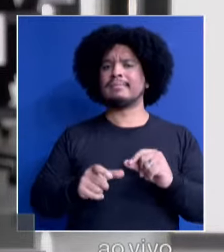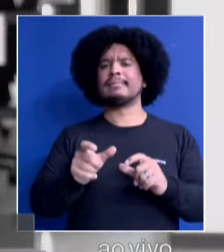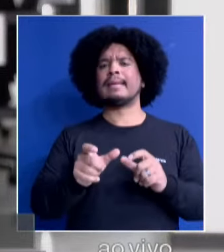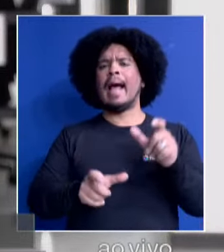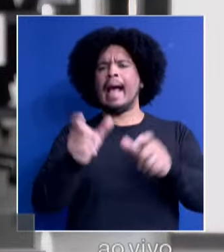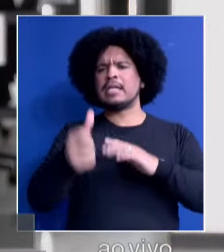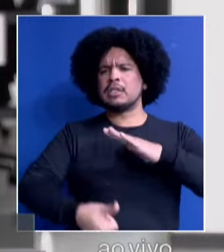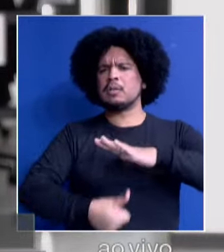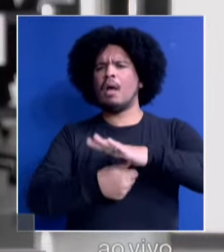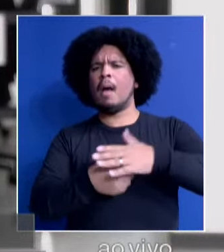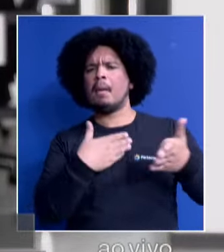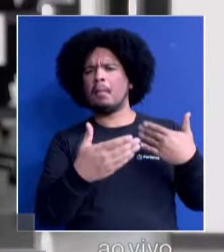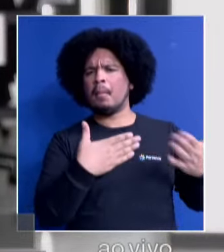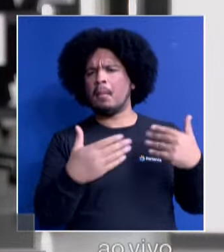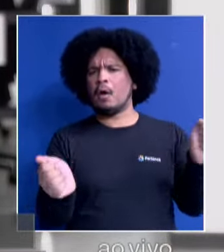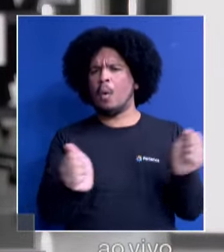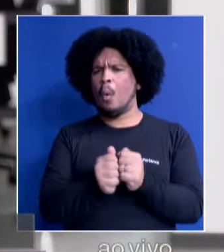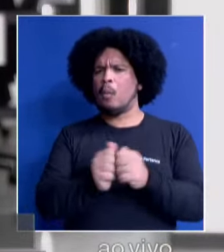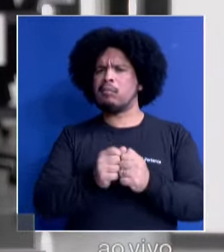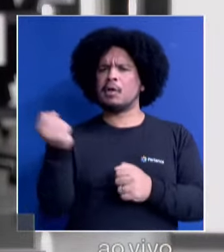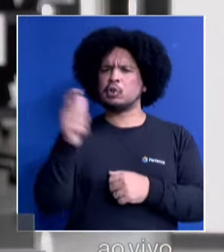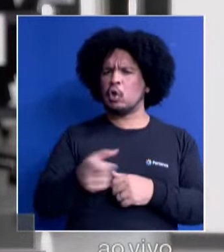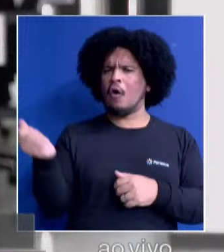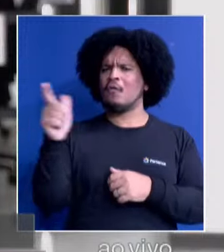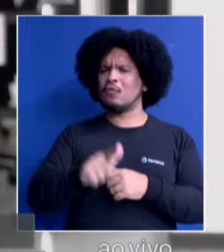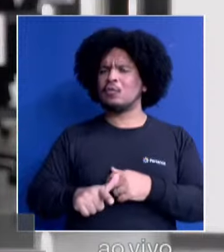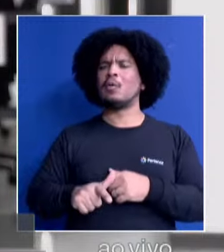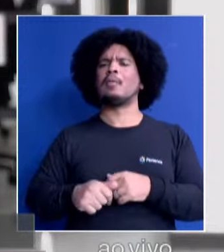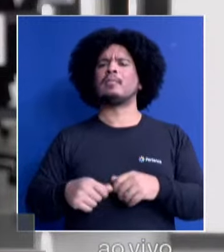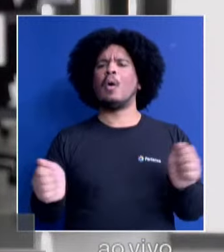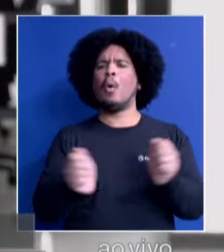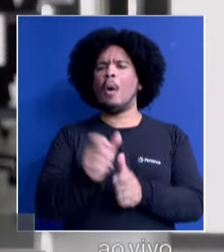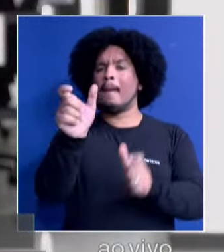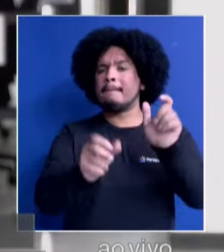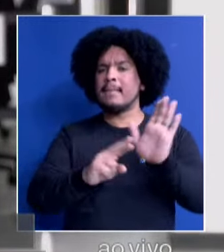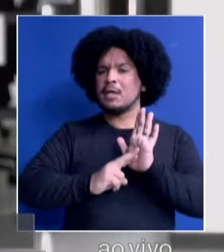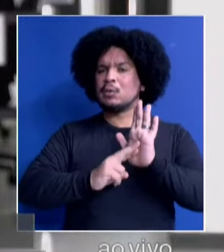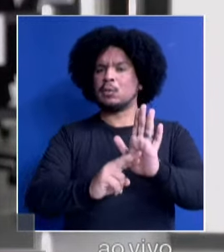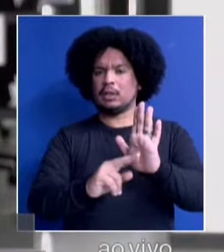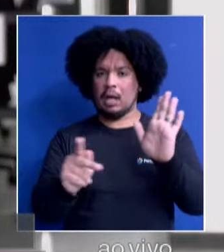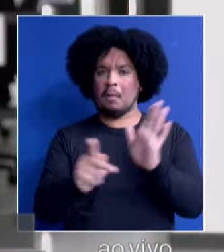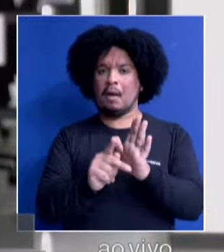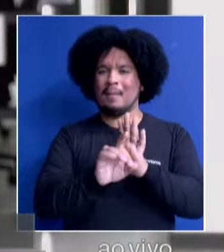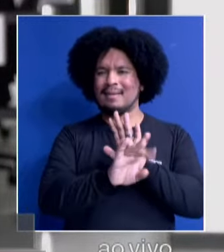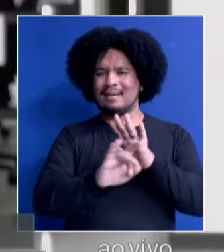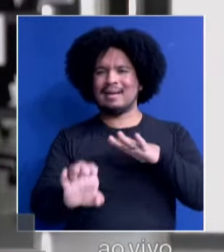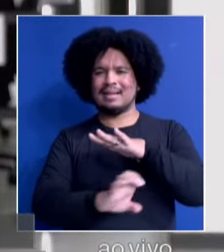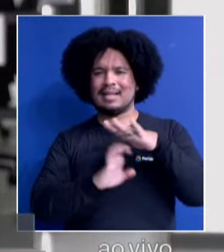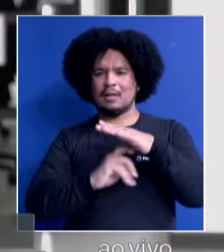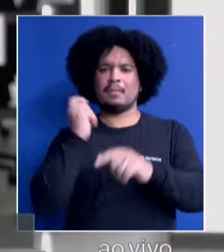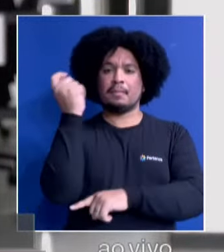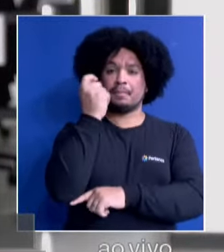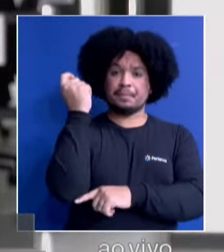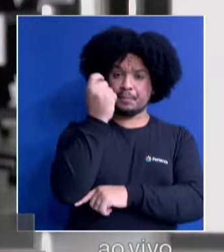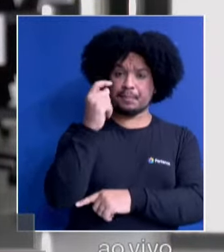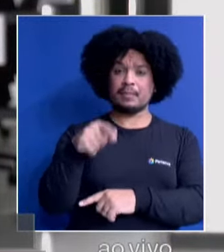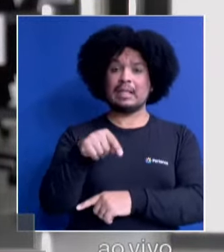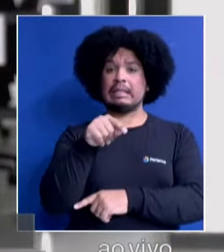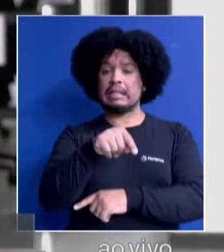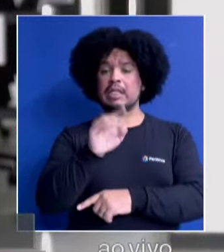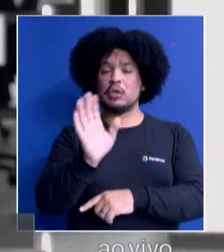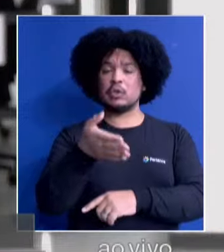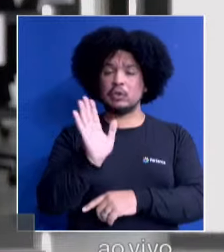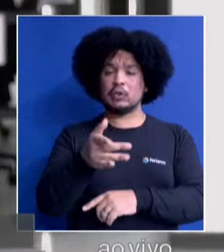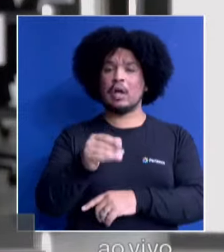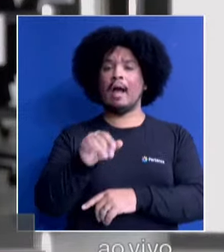vêm conversando com uma certa frequência com representantes dessas empresas do Rio Grande do Sul e eles já tinham